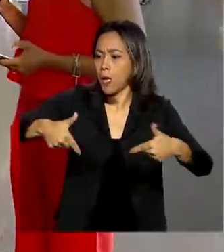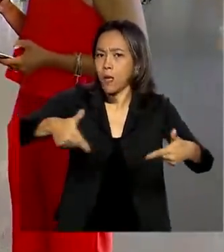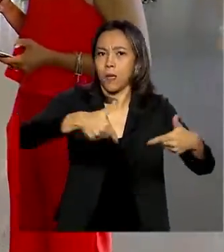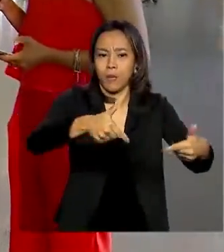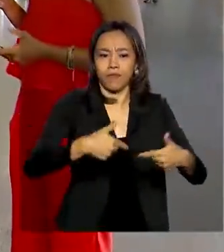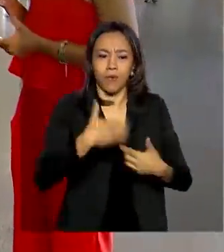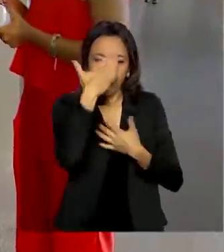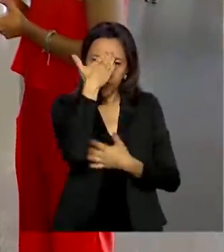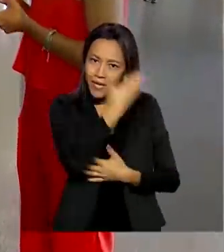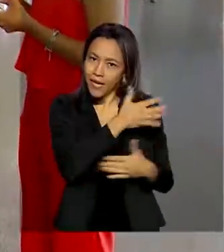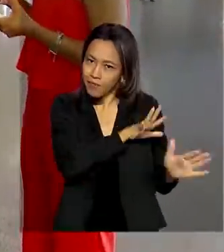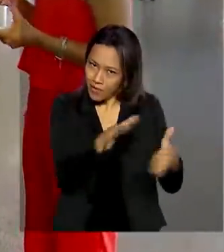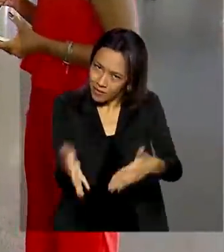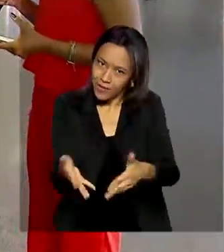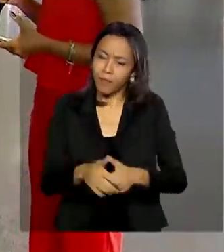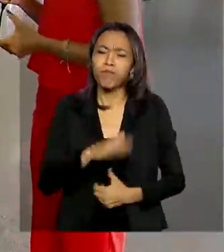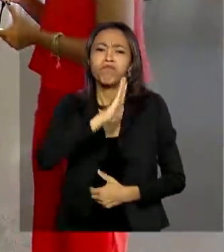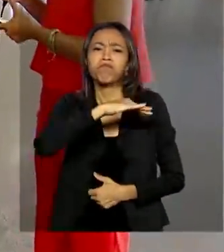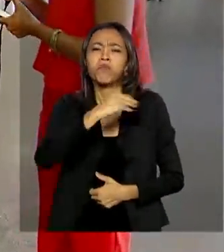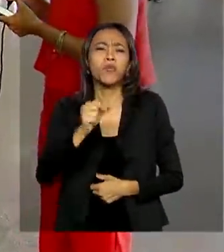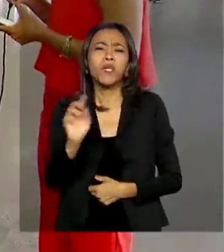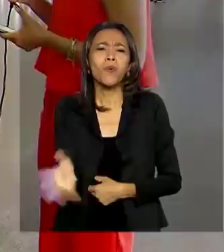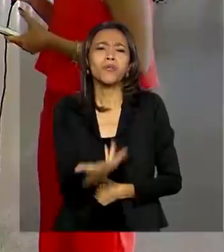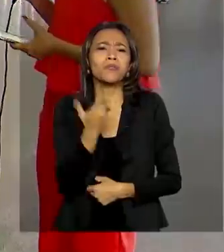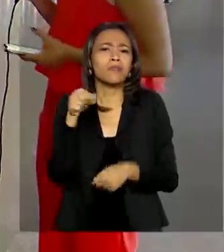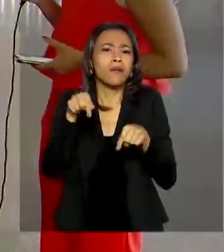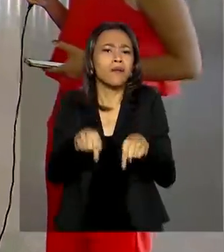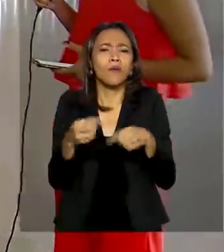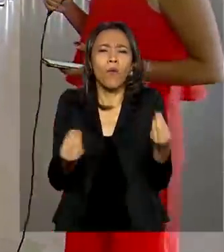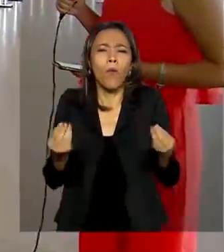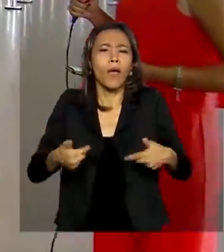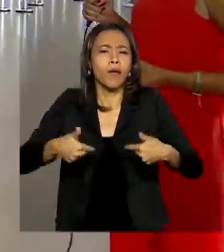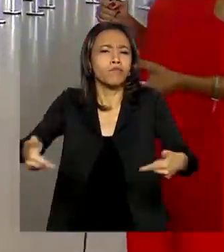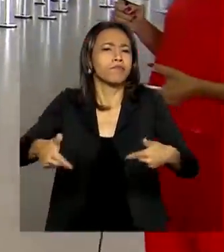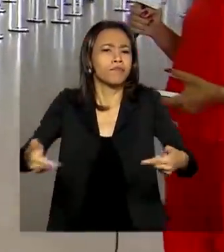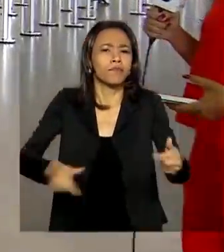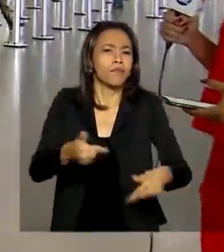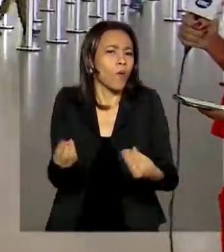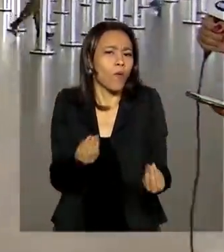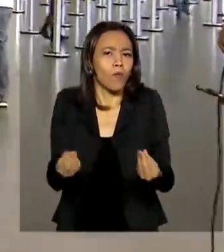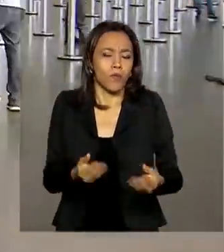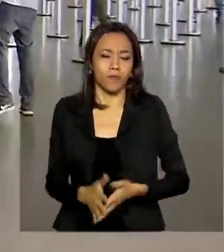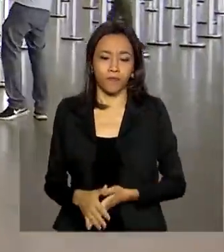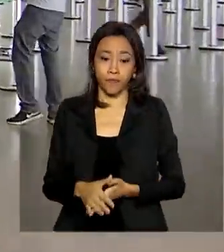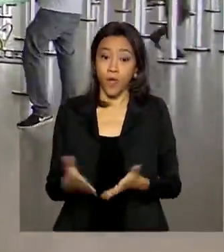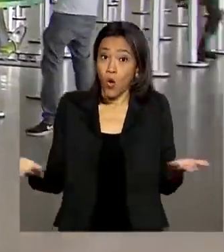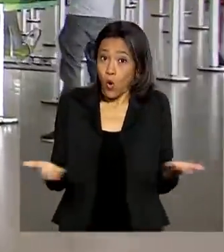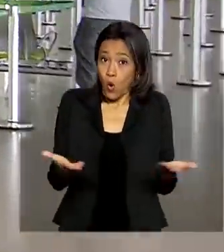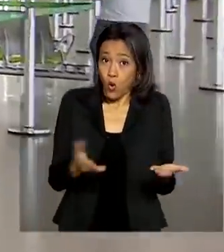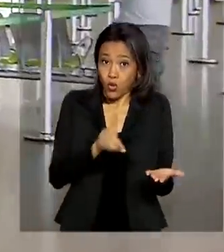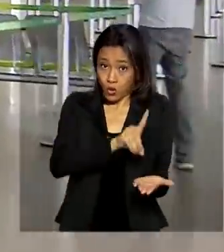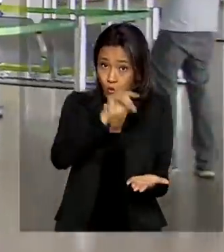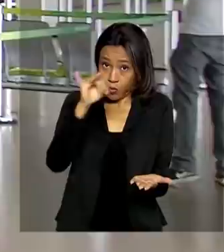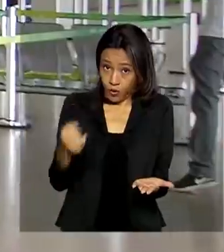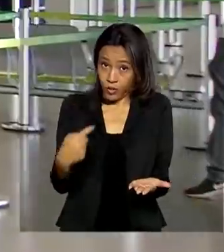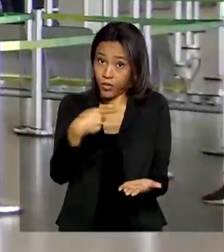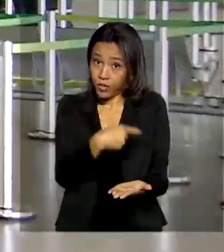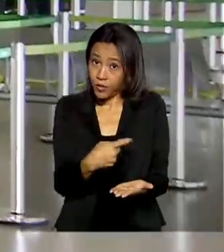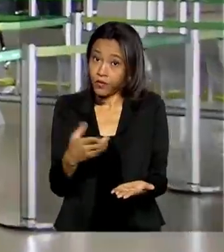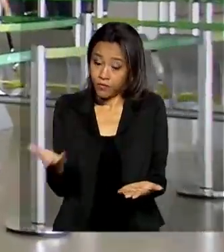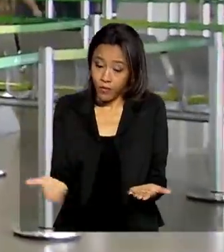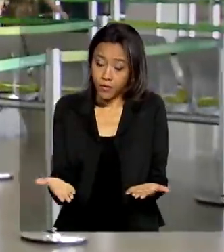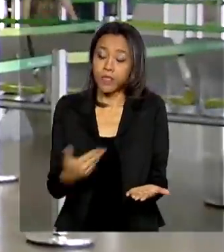participação. O que que tá acontecendo aqui hoje? Como é que é feito esse trabalho? No dia de hoje, as tropas do Comando Conjunto Planalto estão